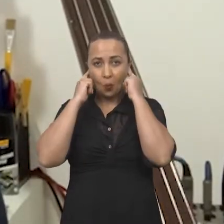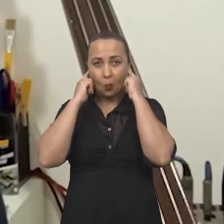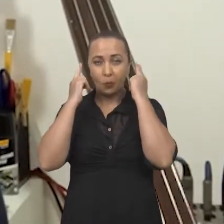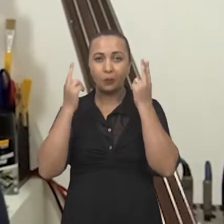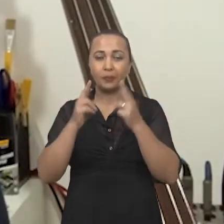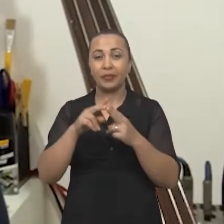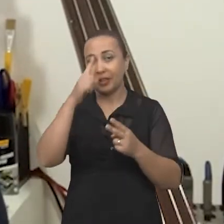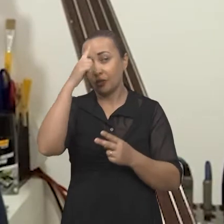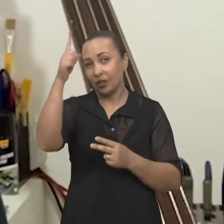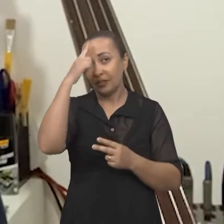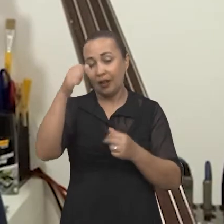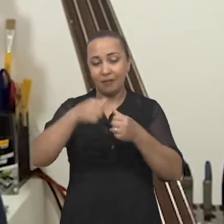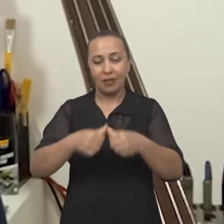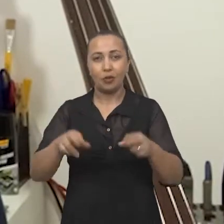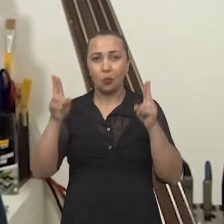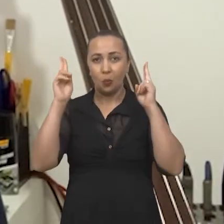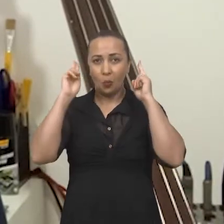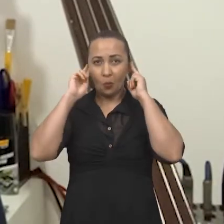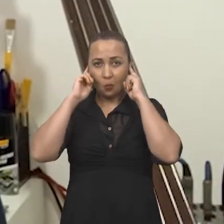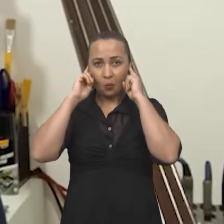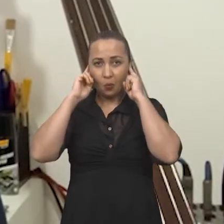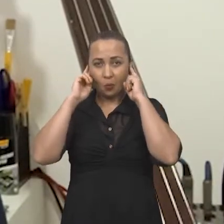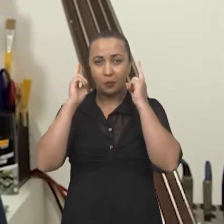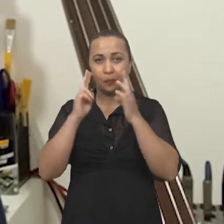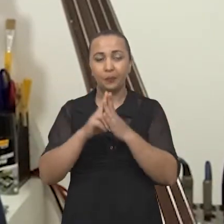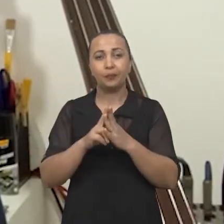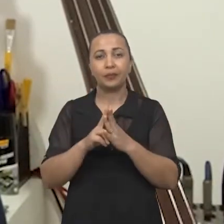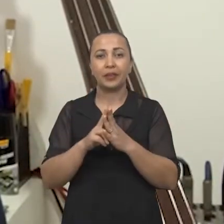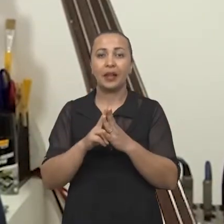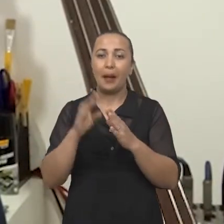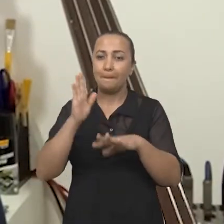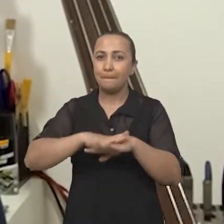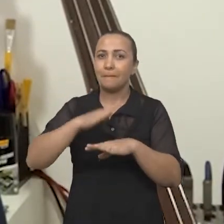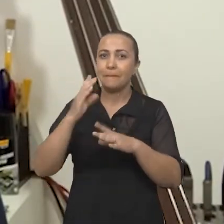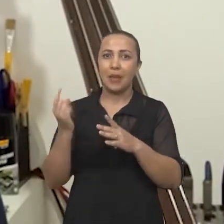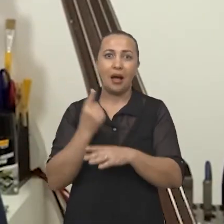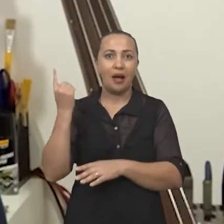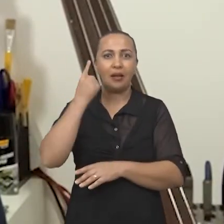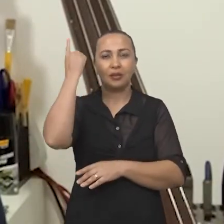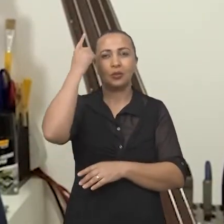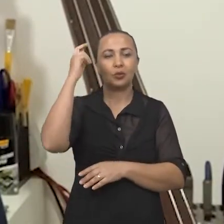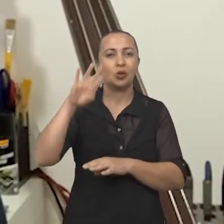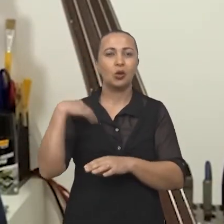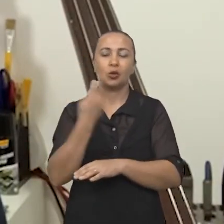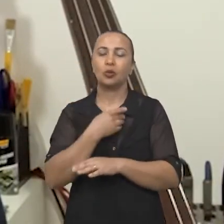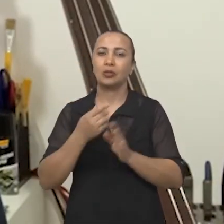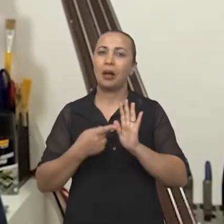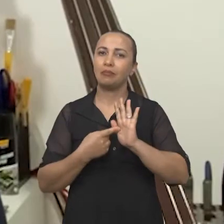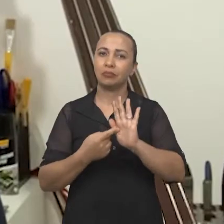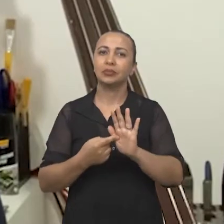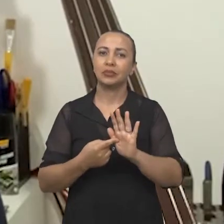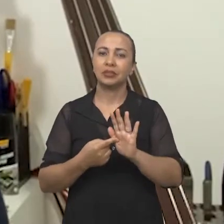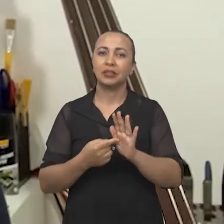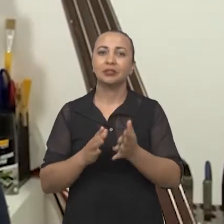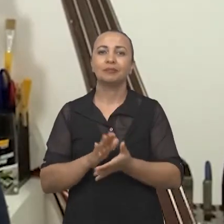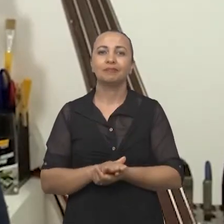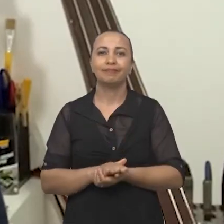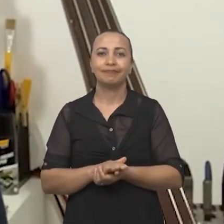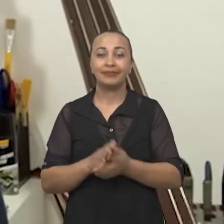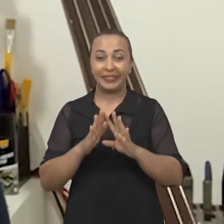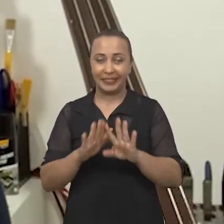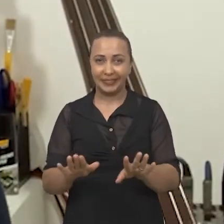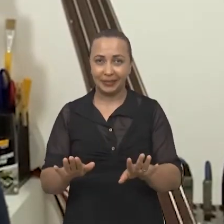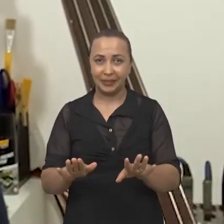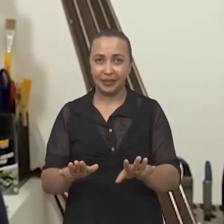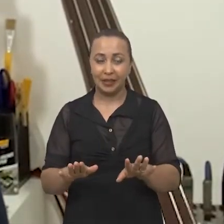que passa, os níveis sonoros são mais elevados e nós estamos expostos a eles. Isso